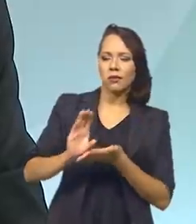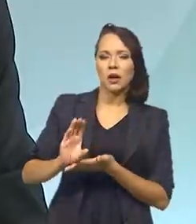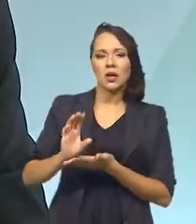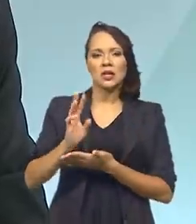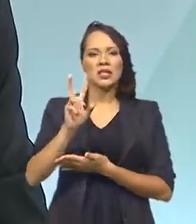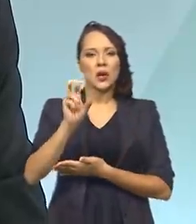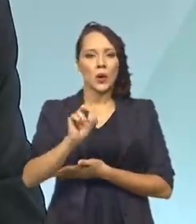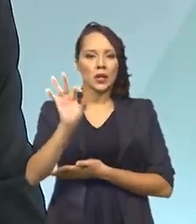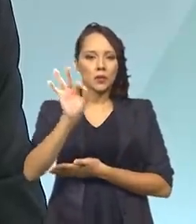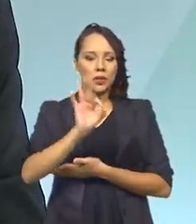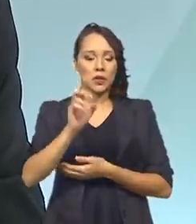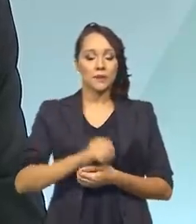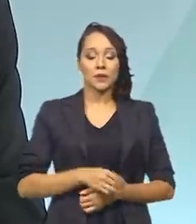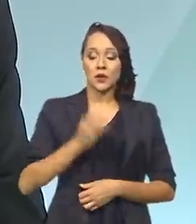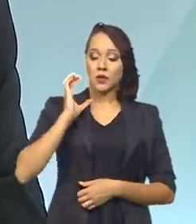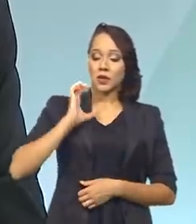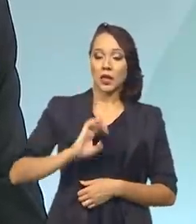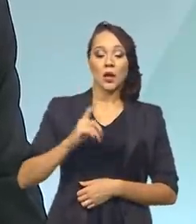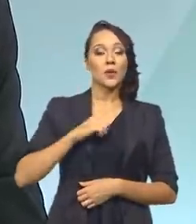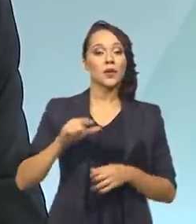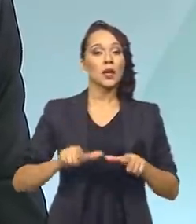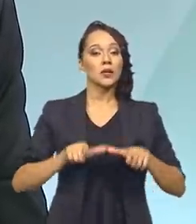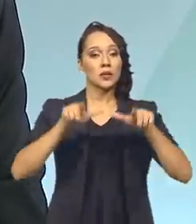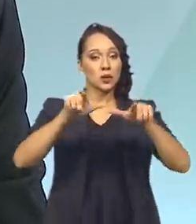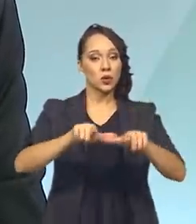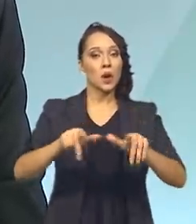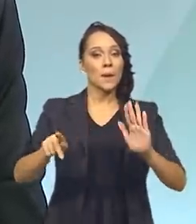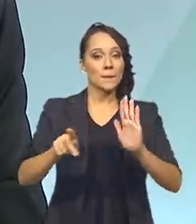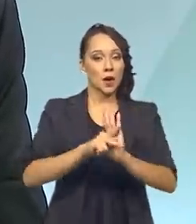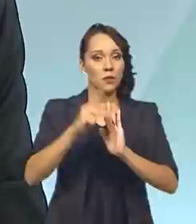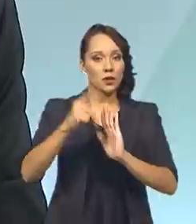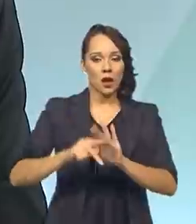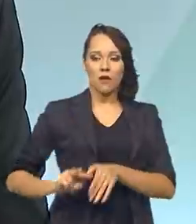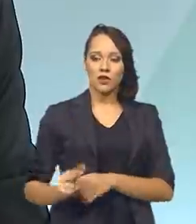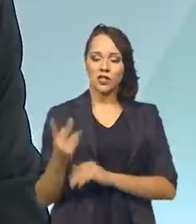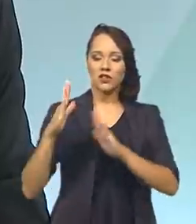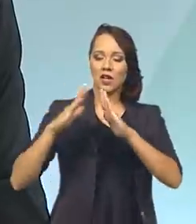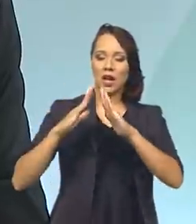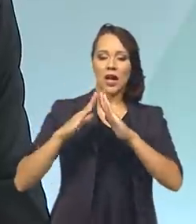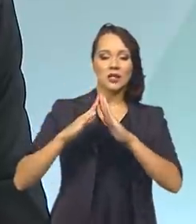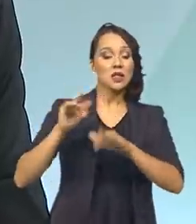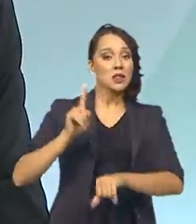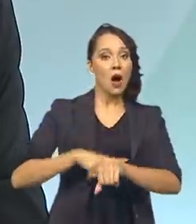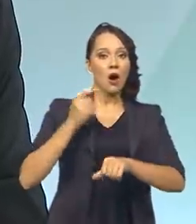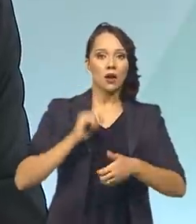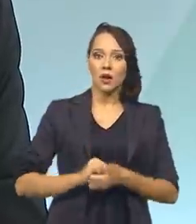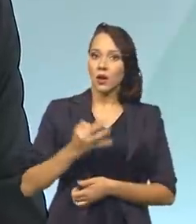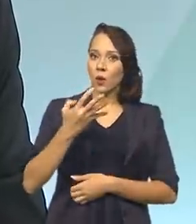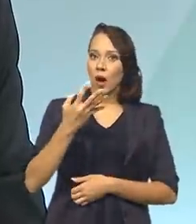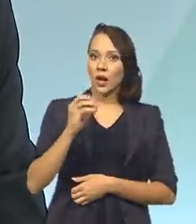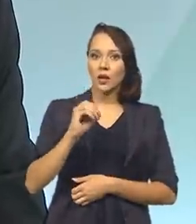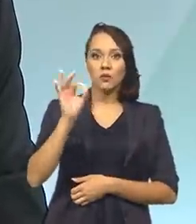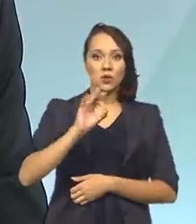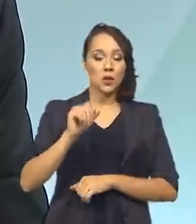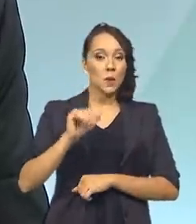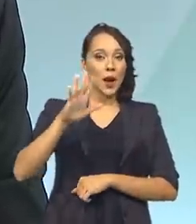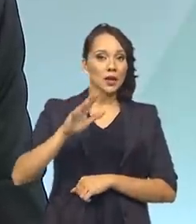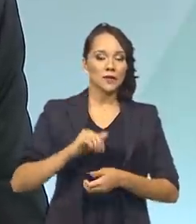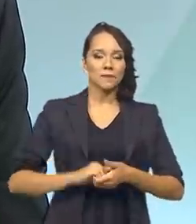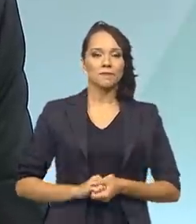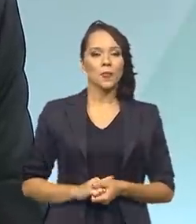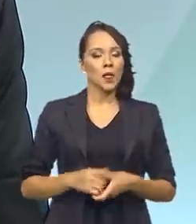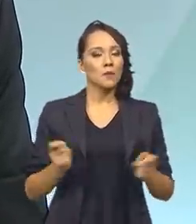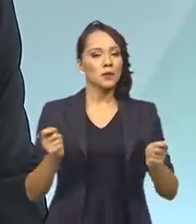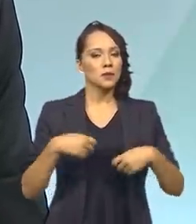50%. Quando o cidadão passa a ter escritura pública, a valorização do seu imóvel é imediata, de 40%, 50%. E a